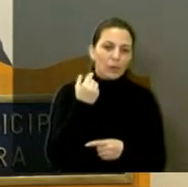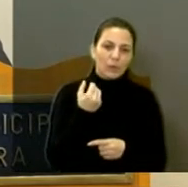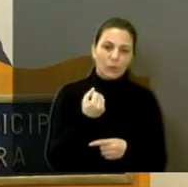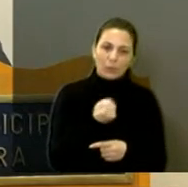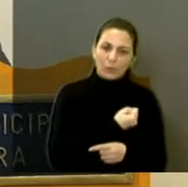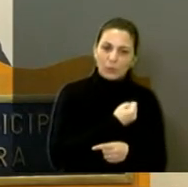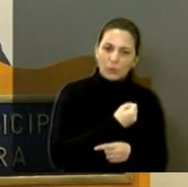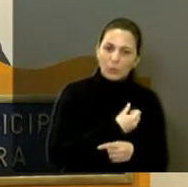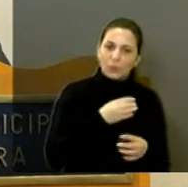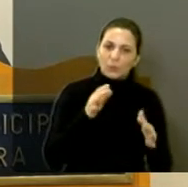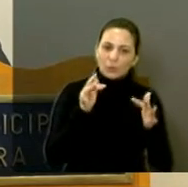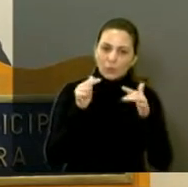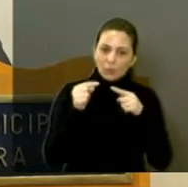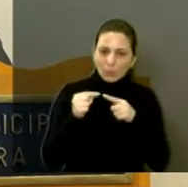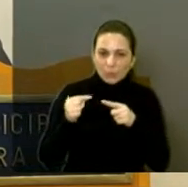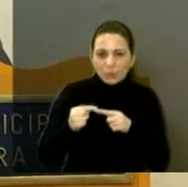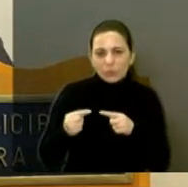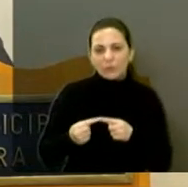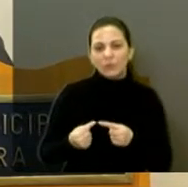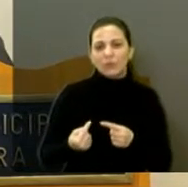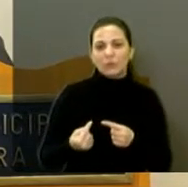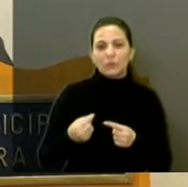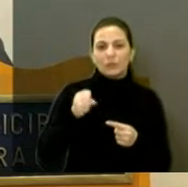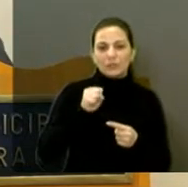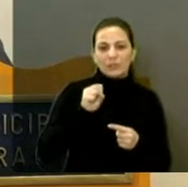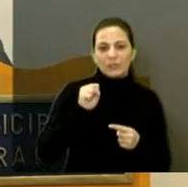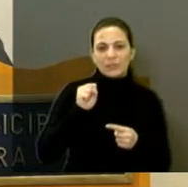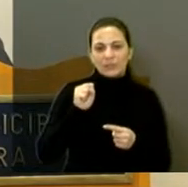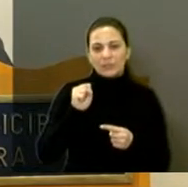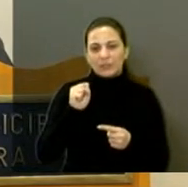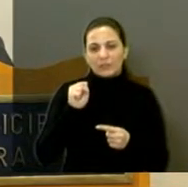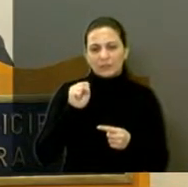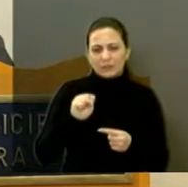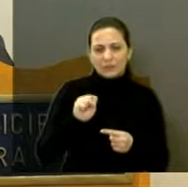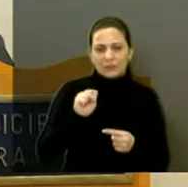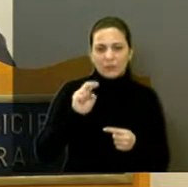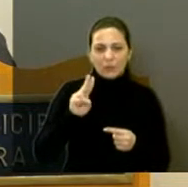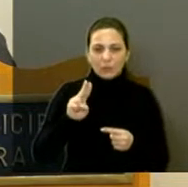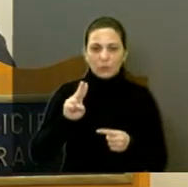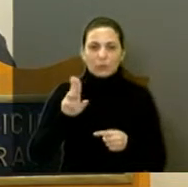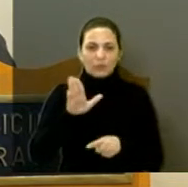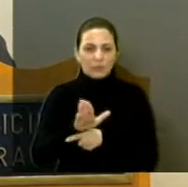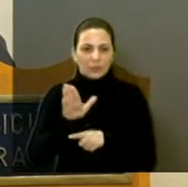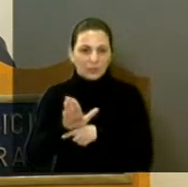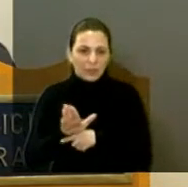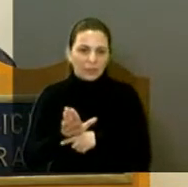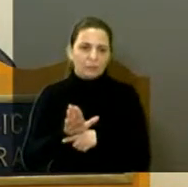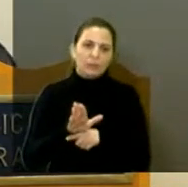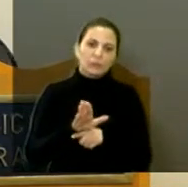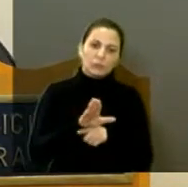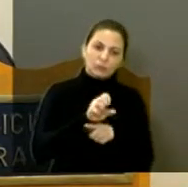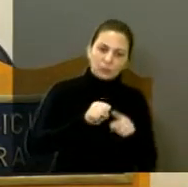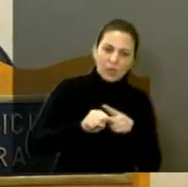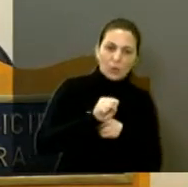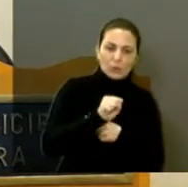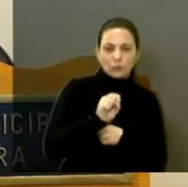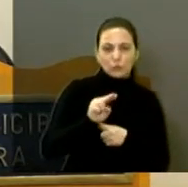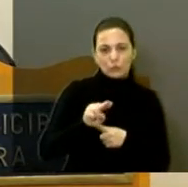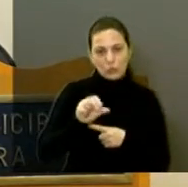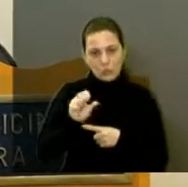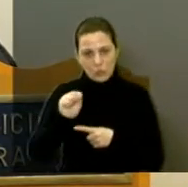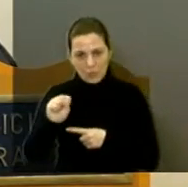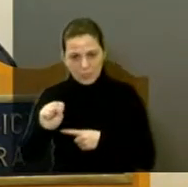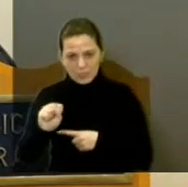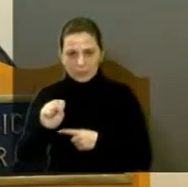aos blocos de financiamento do Sistema Único de Assistência Social. Elas foram abertas dia 21 de janeiro